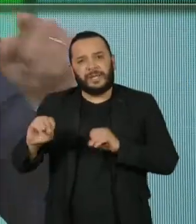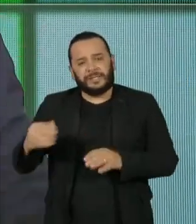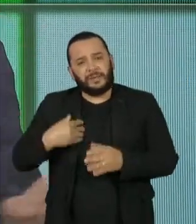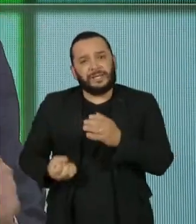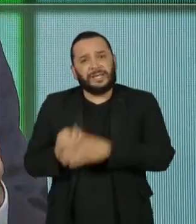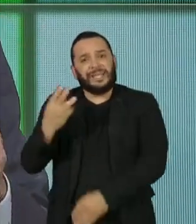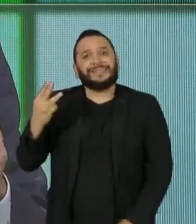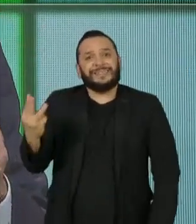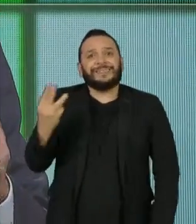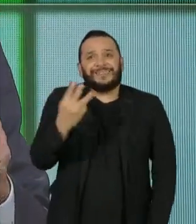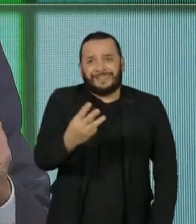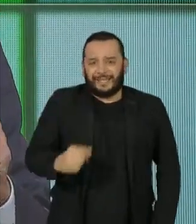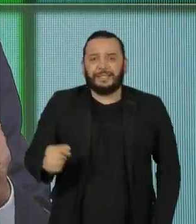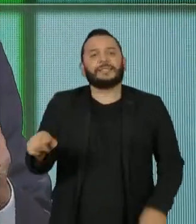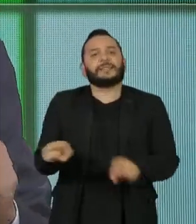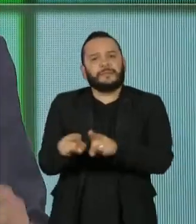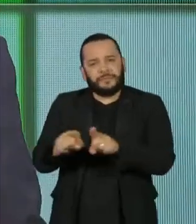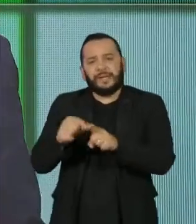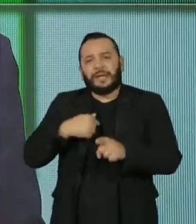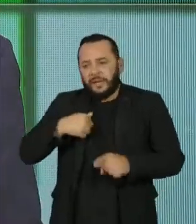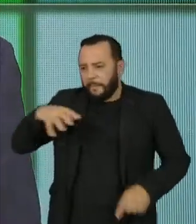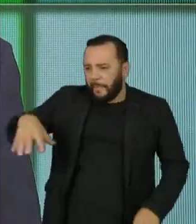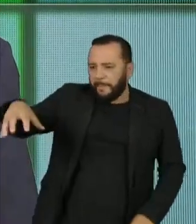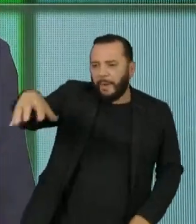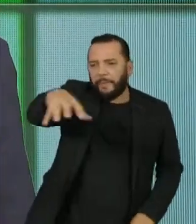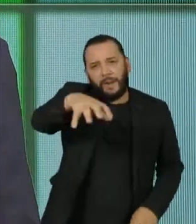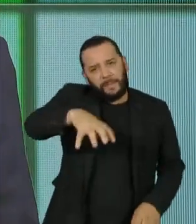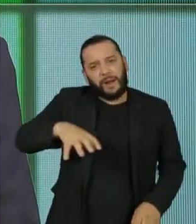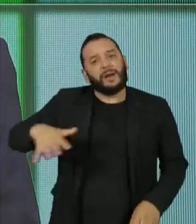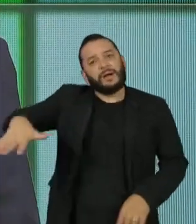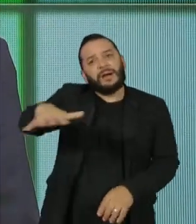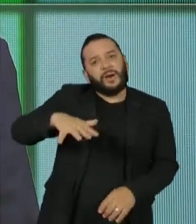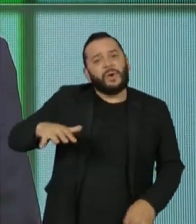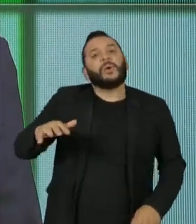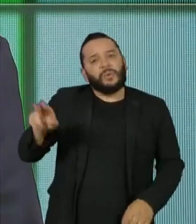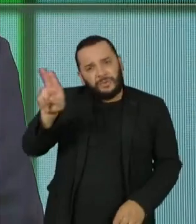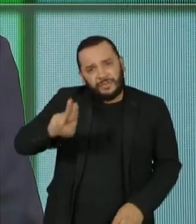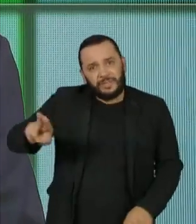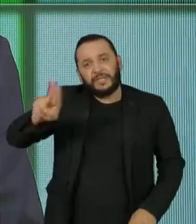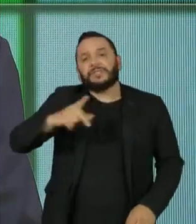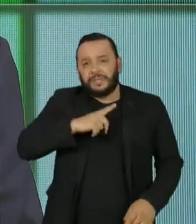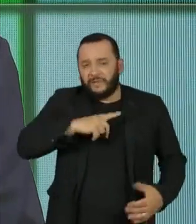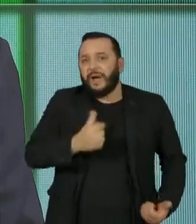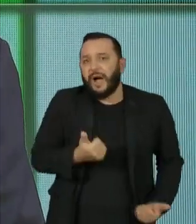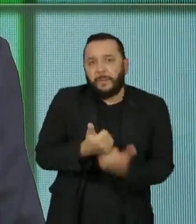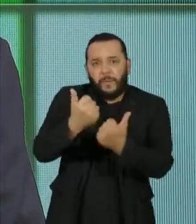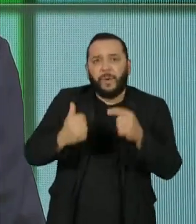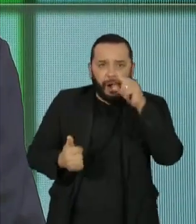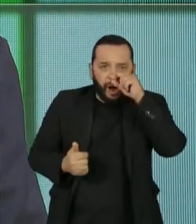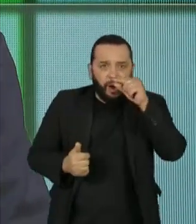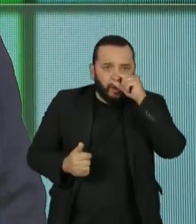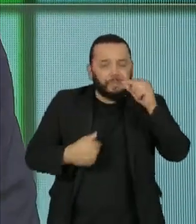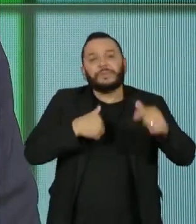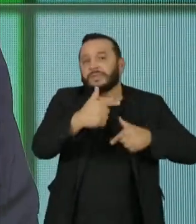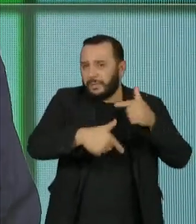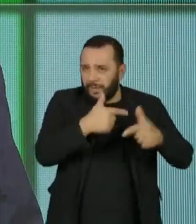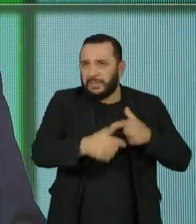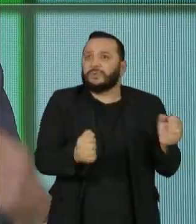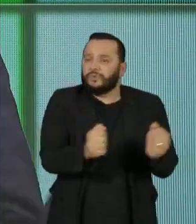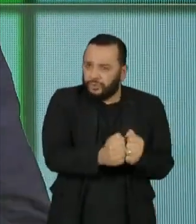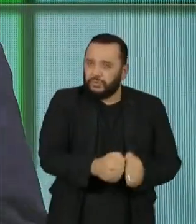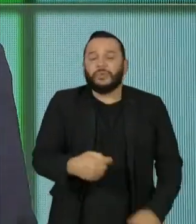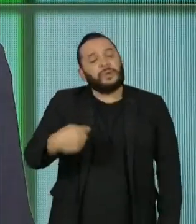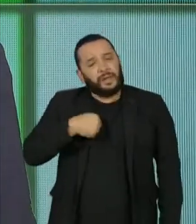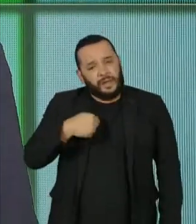Fiz o maior parque de universidades. E muita coisa com o apoio do Alckmin. Muitas coisas nós fizemos juntos. Eu como